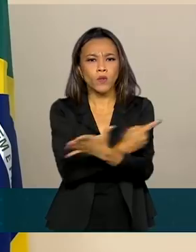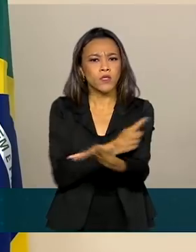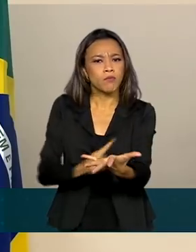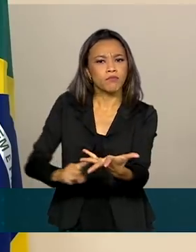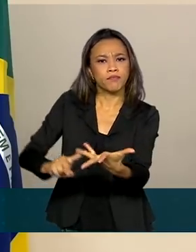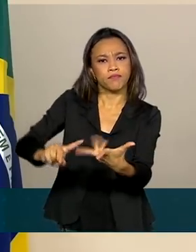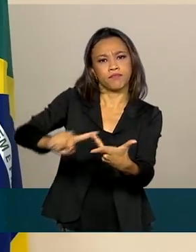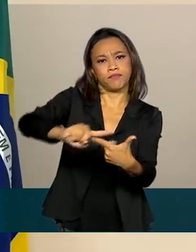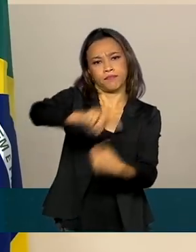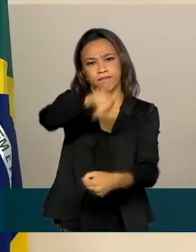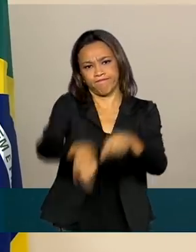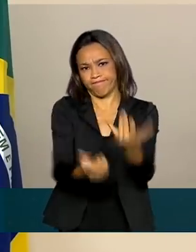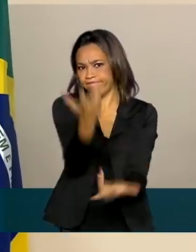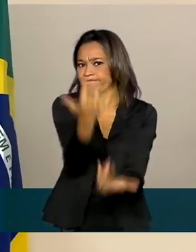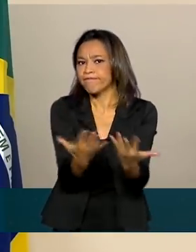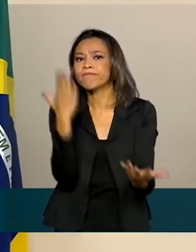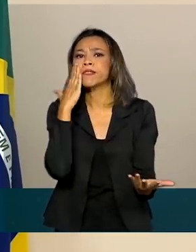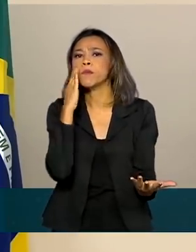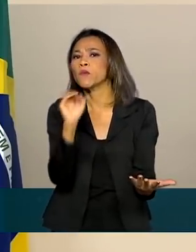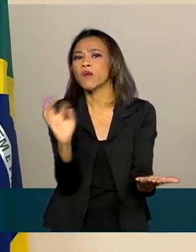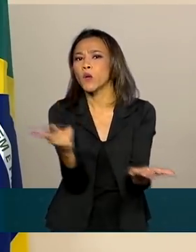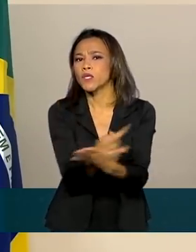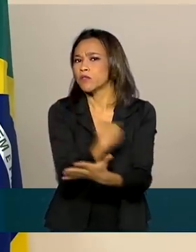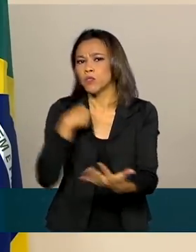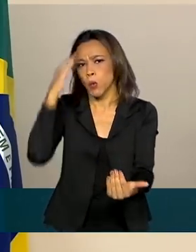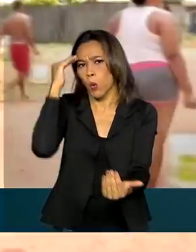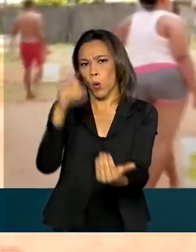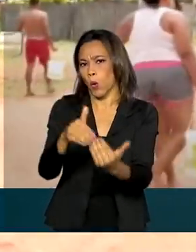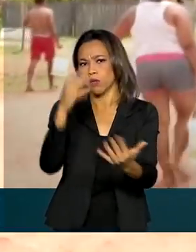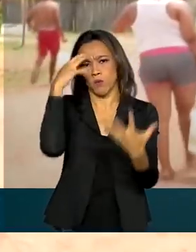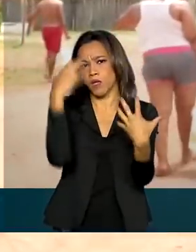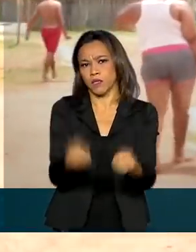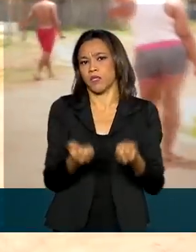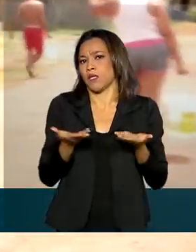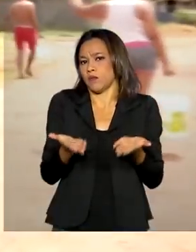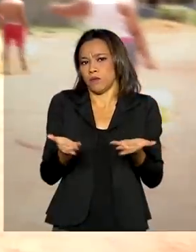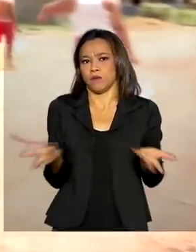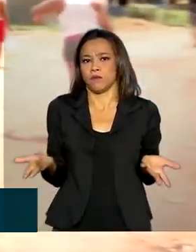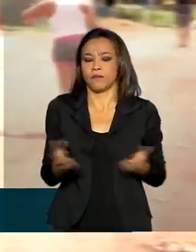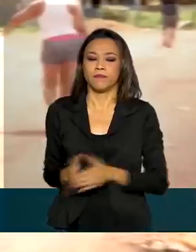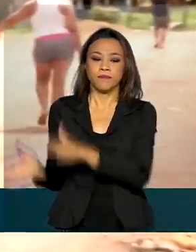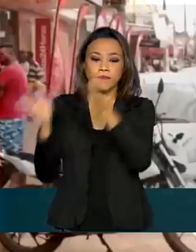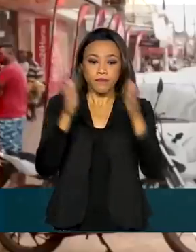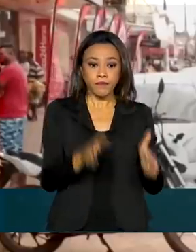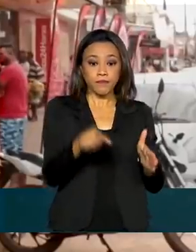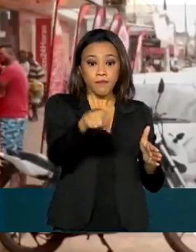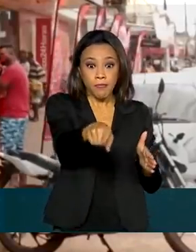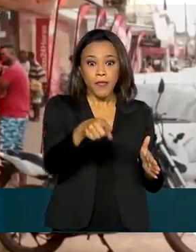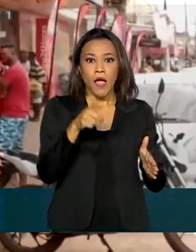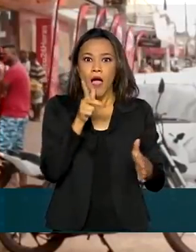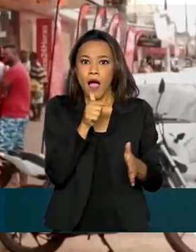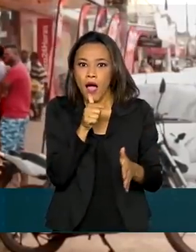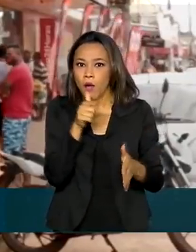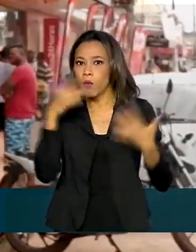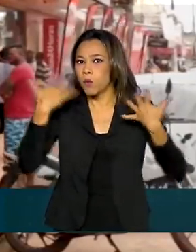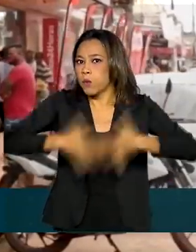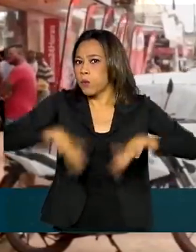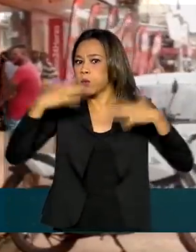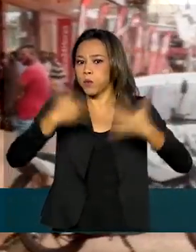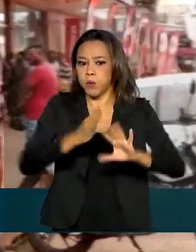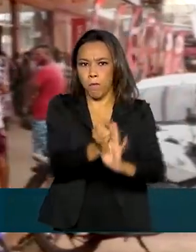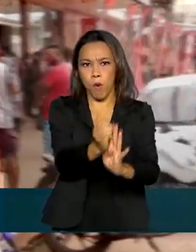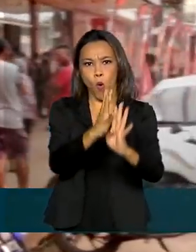desse incidente. Inaceitável e inadmissível. O garrafão de água mineral ficou concorrido nos supermercados